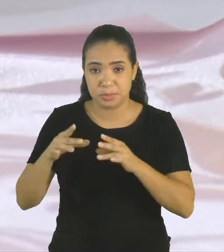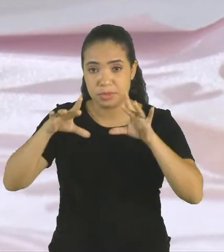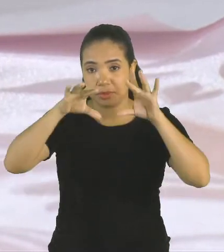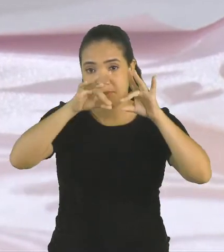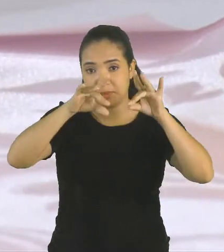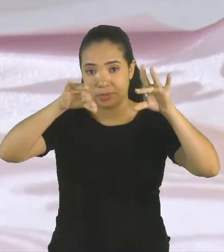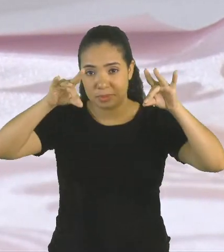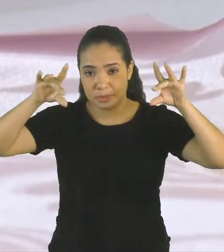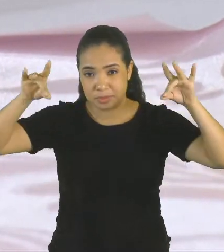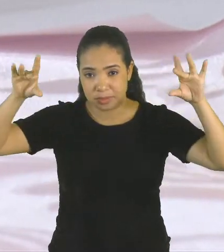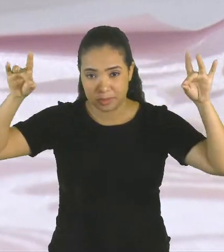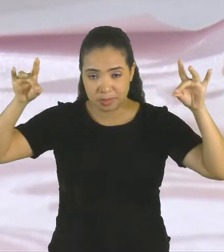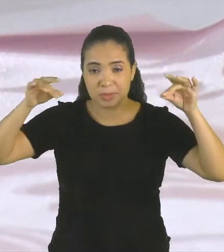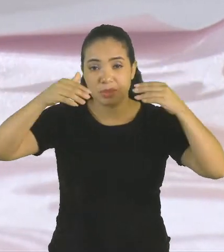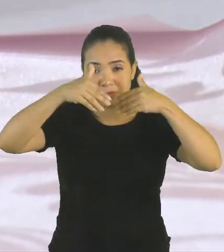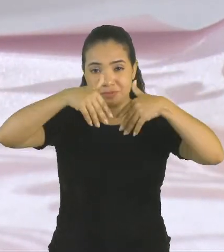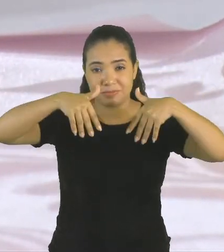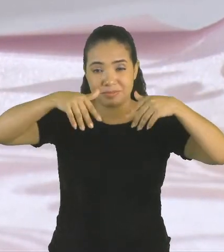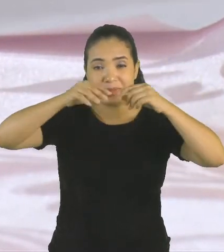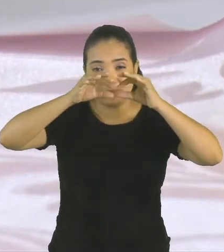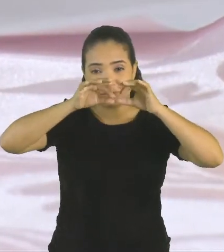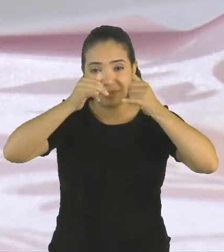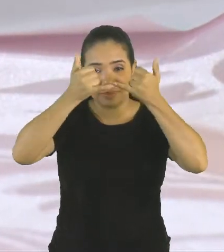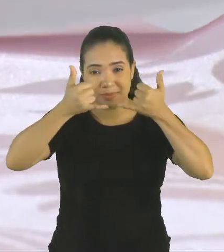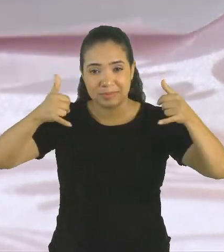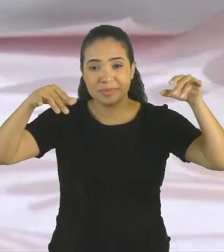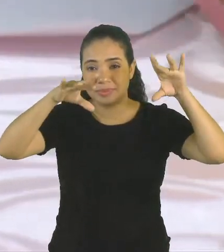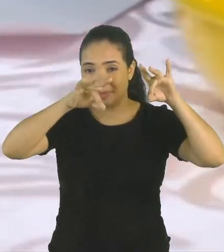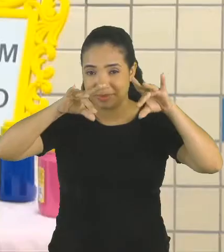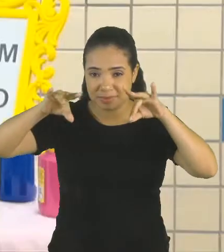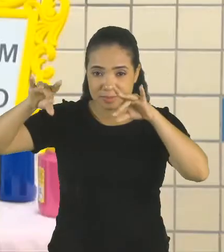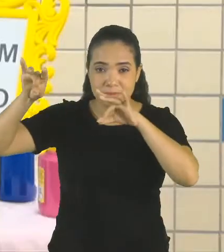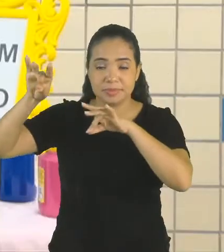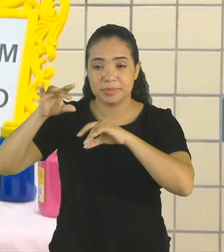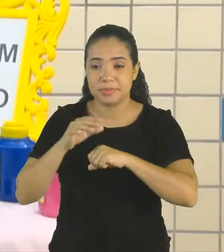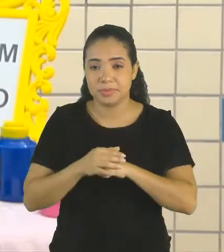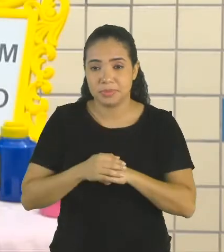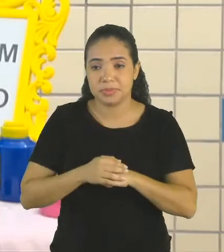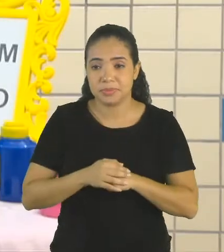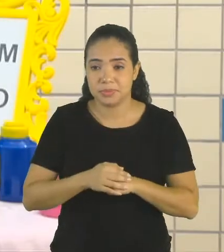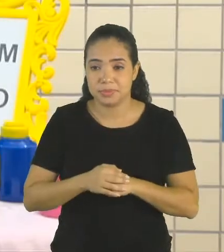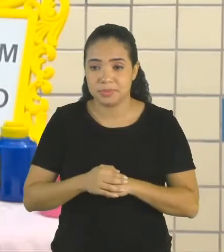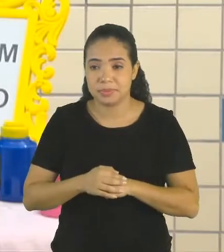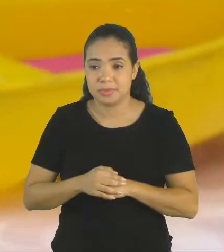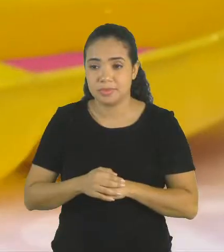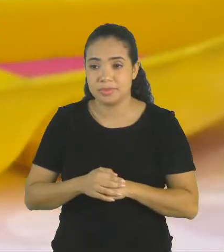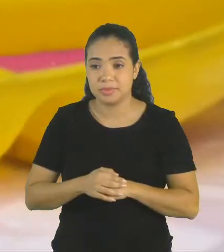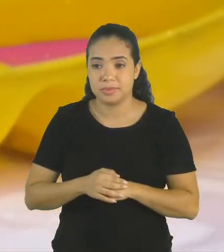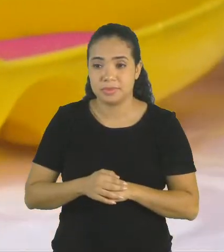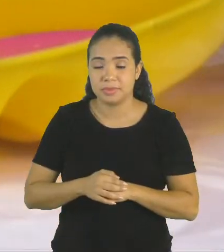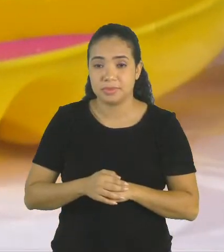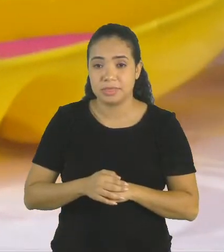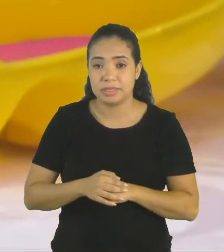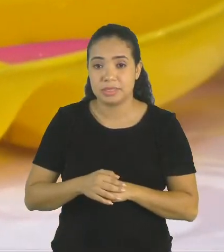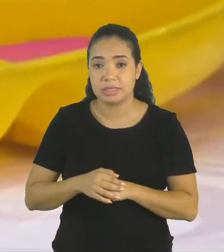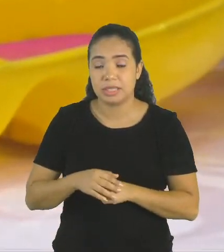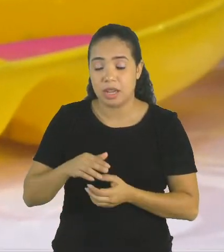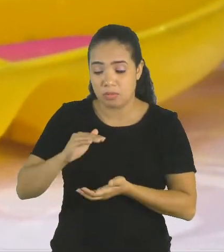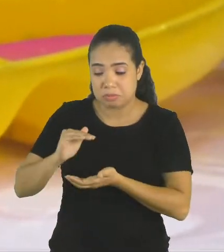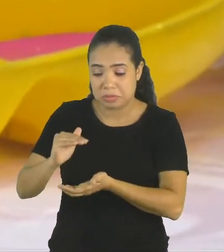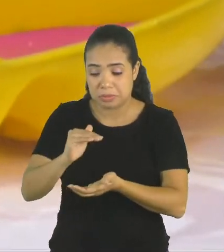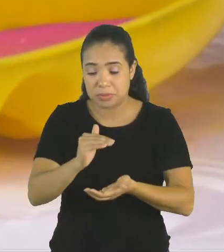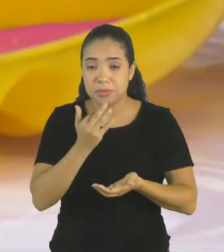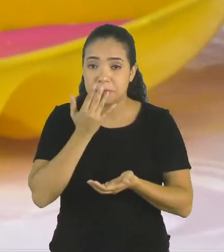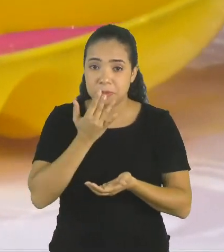que você tenha na sua casa. Vamos usar também tinta guache de várias